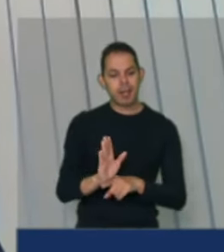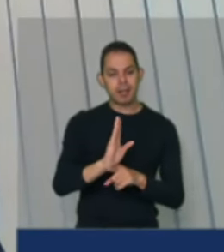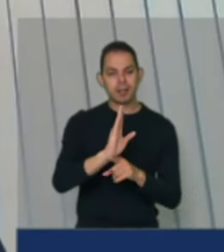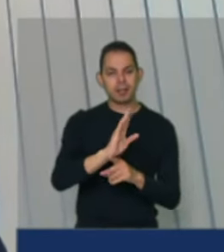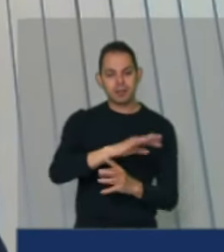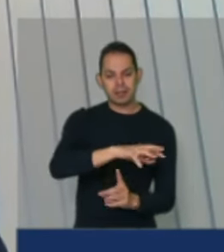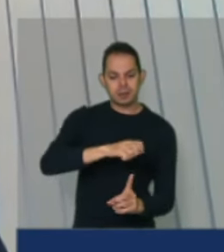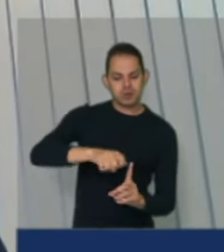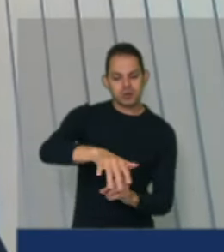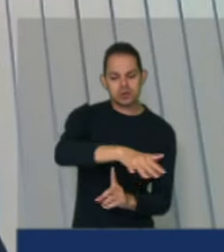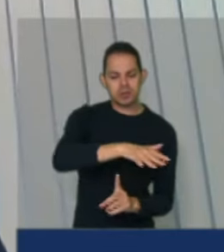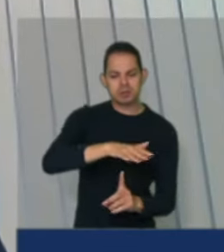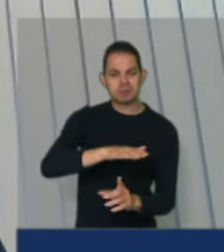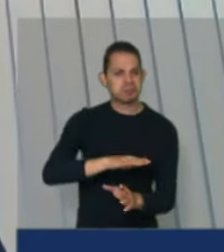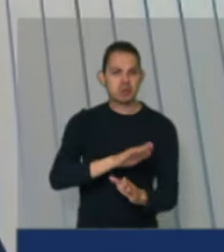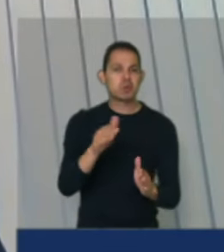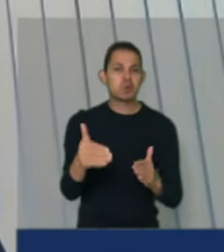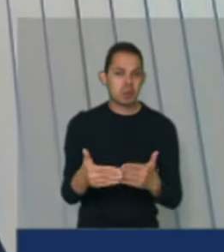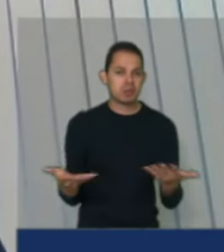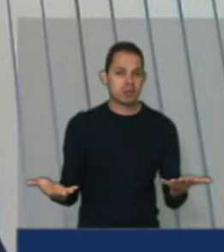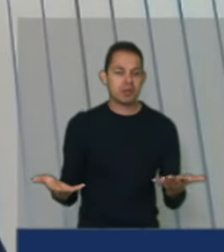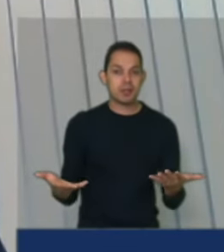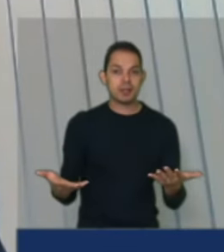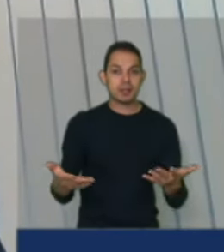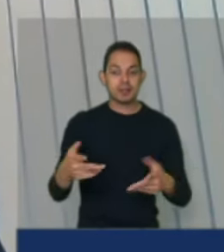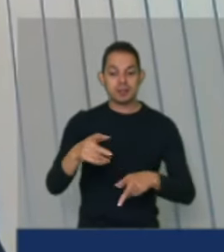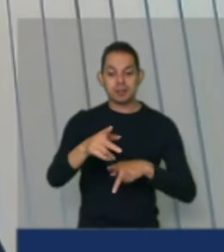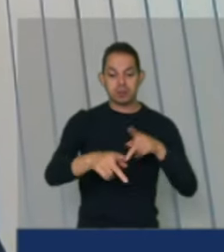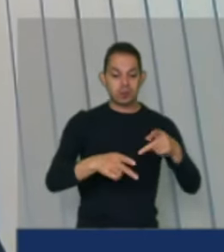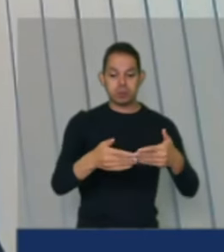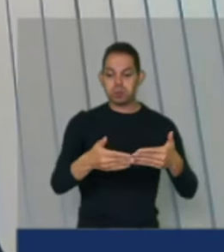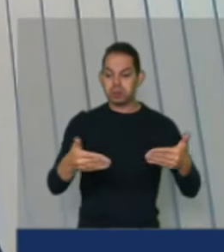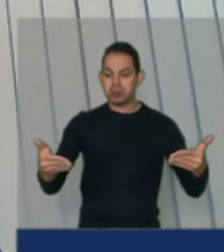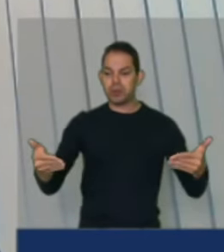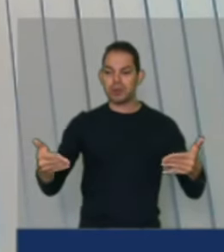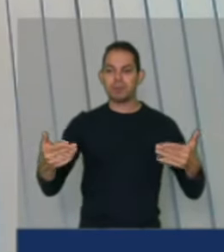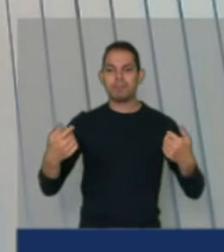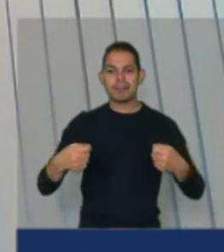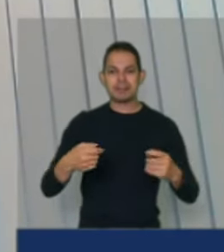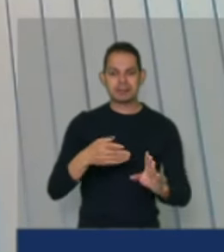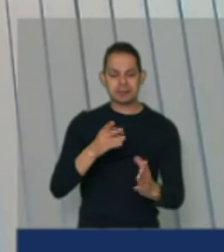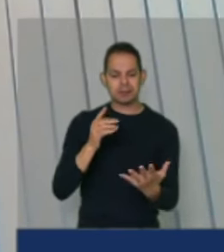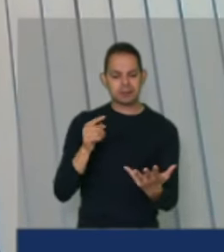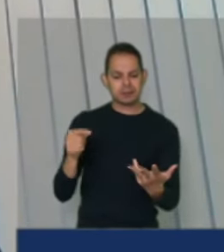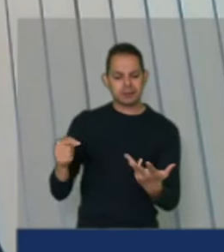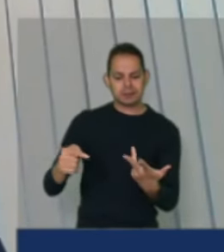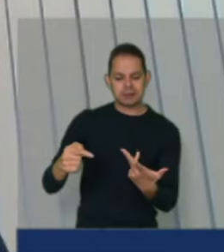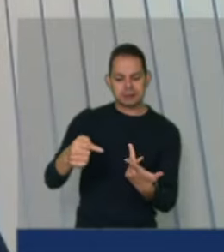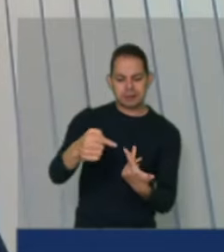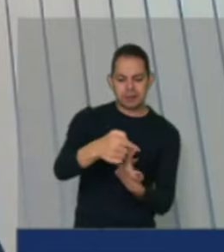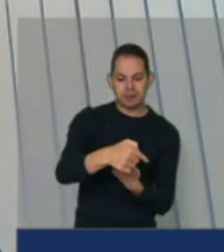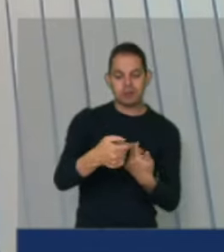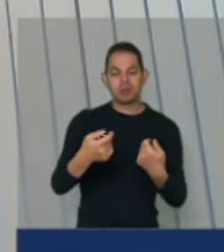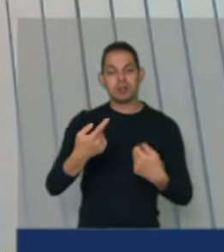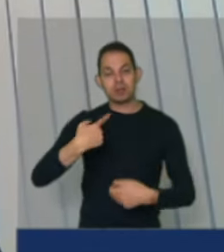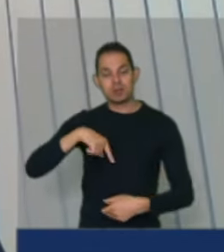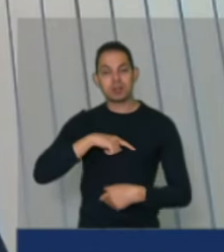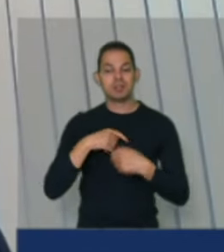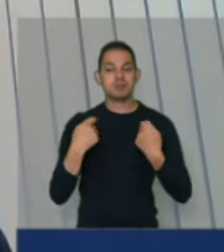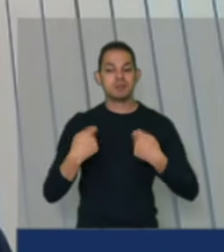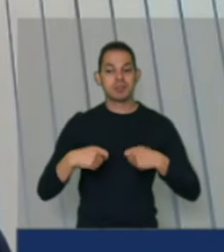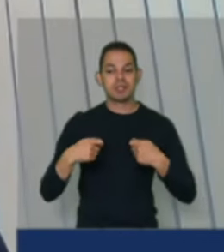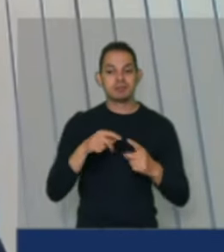geral então esse público ele demanda algumas especificidades então devemos ter aí alguns